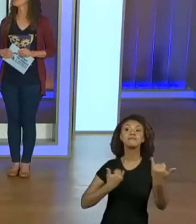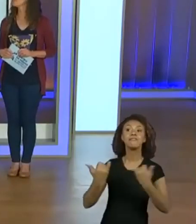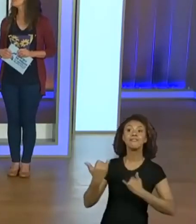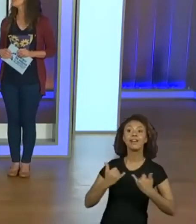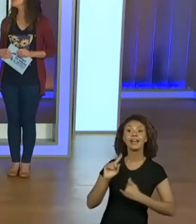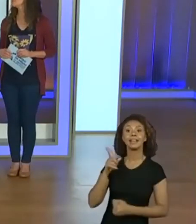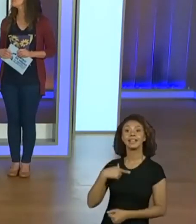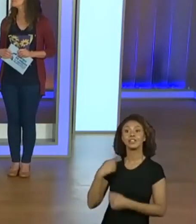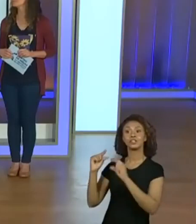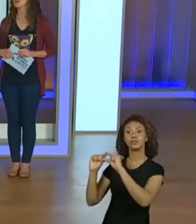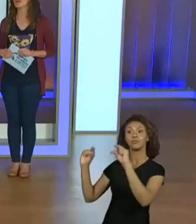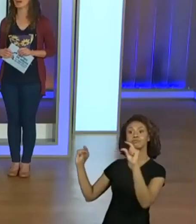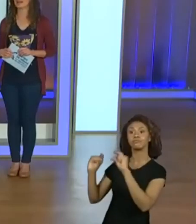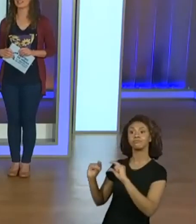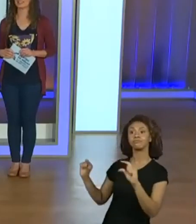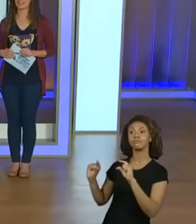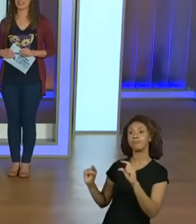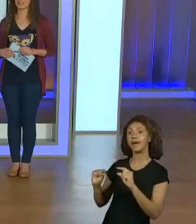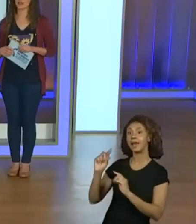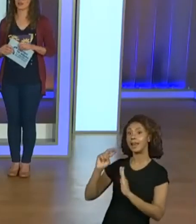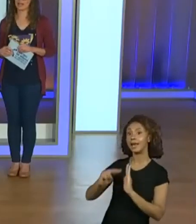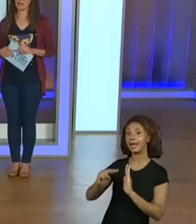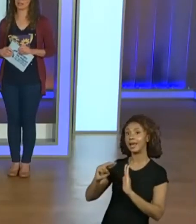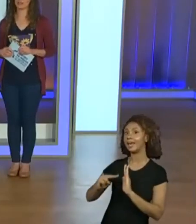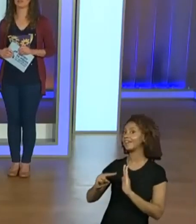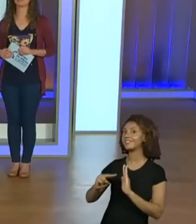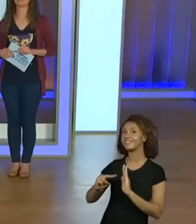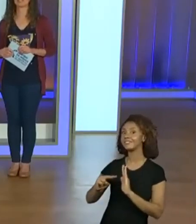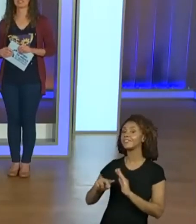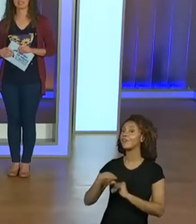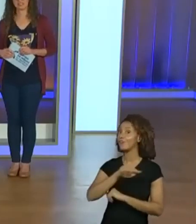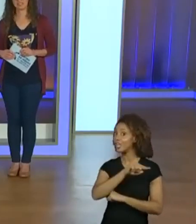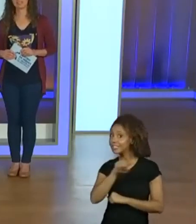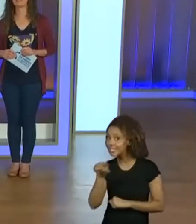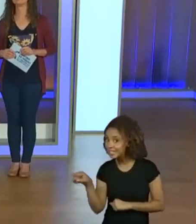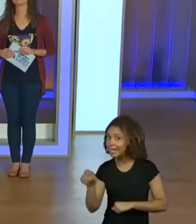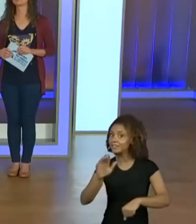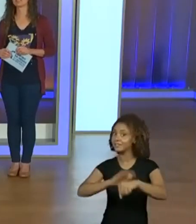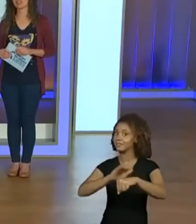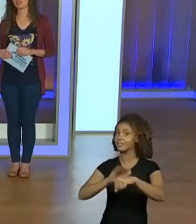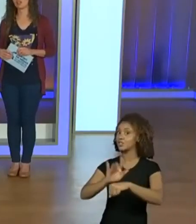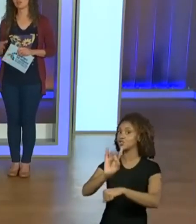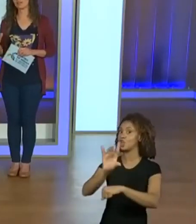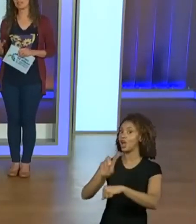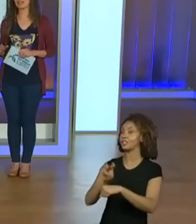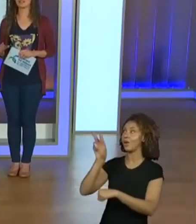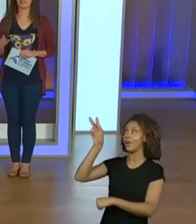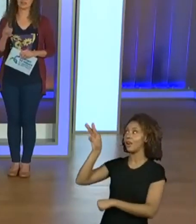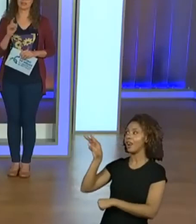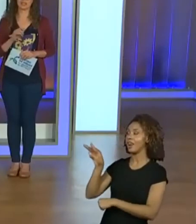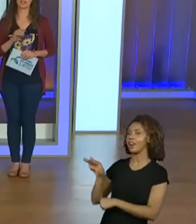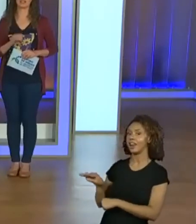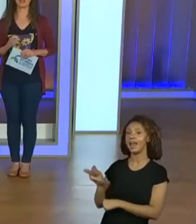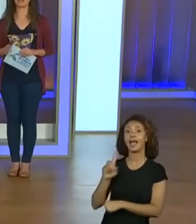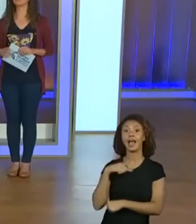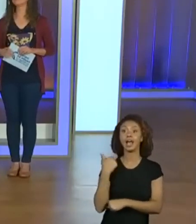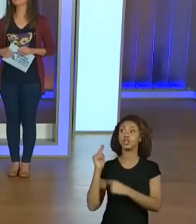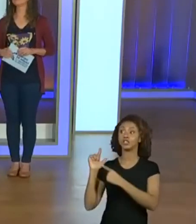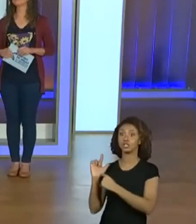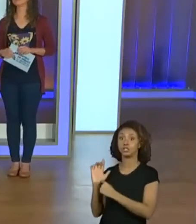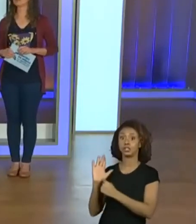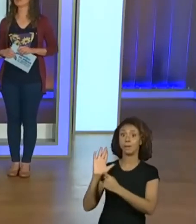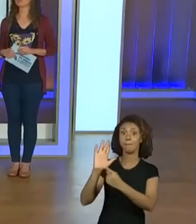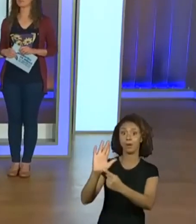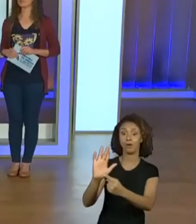sem leitura para eles? Ah, tá. Porque agora está na hora de a gente deixar vocês lerem. Sim, a gente apresenta e vocês leem aí.